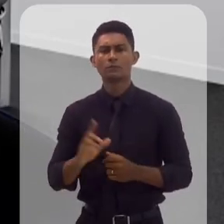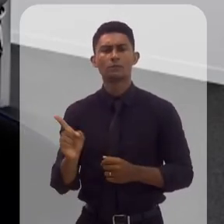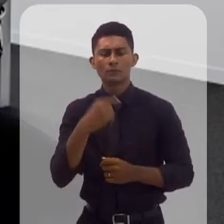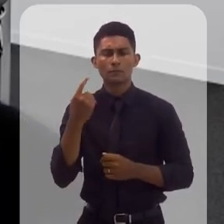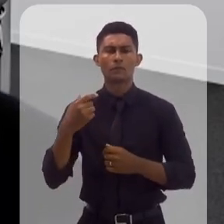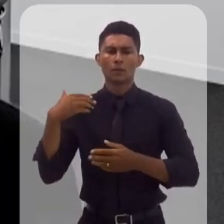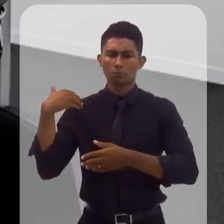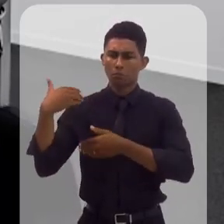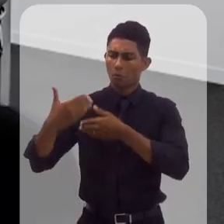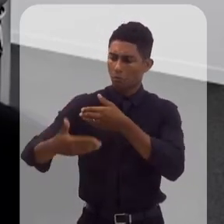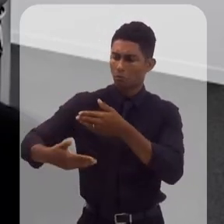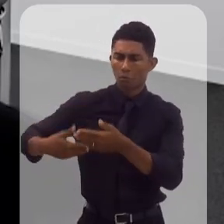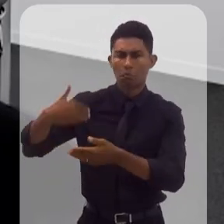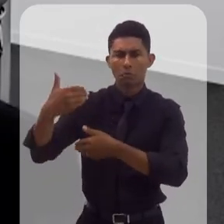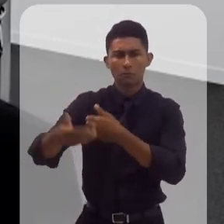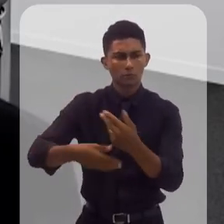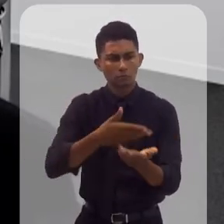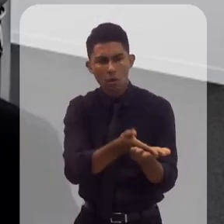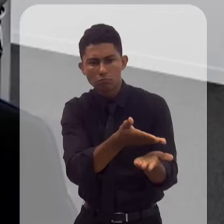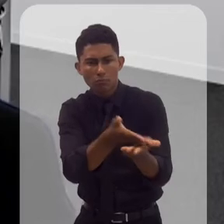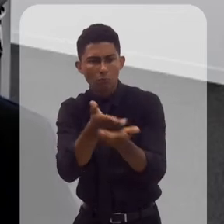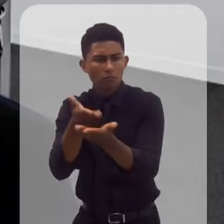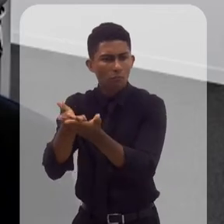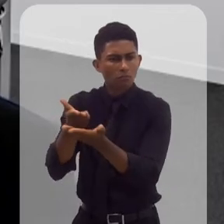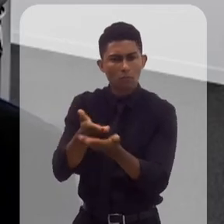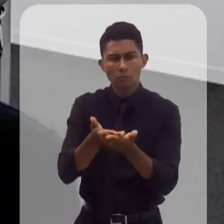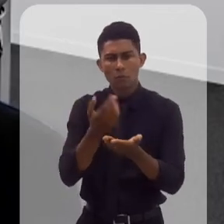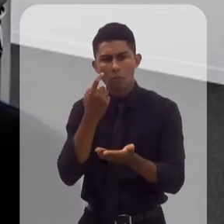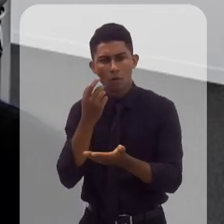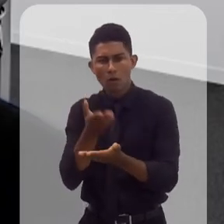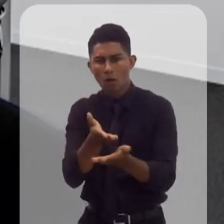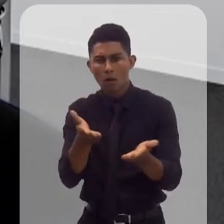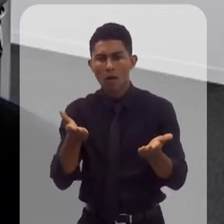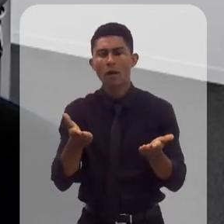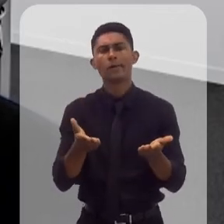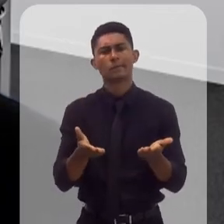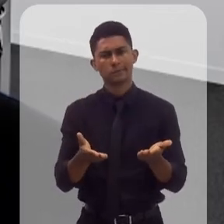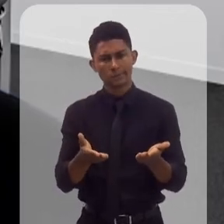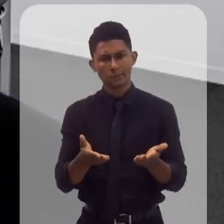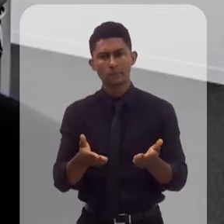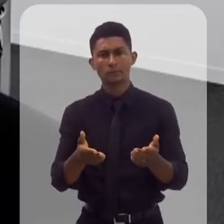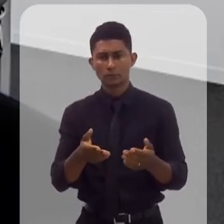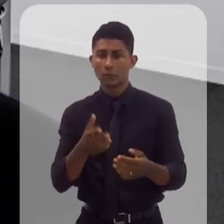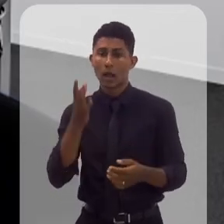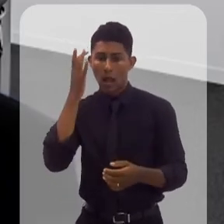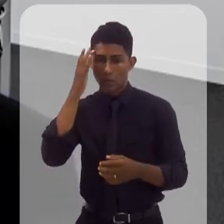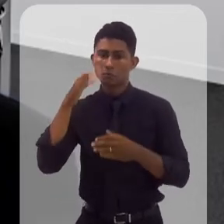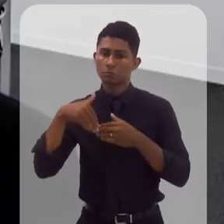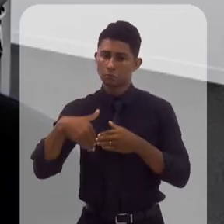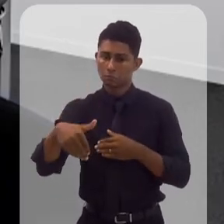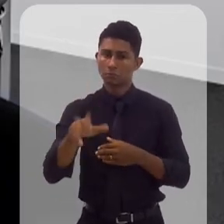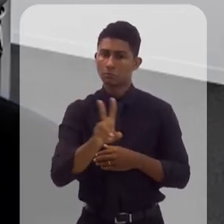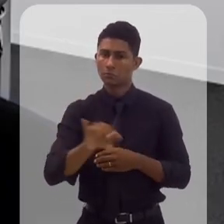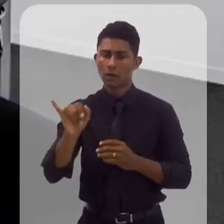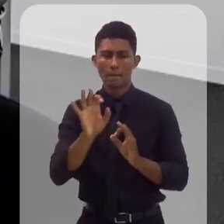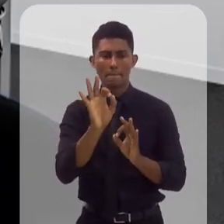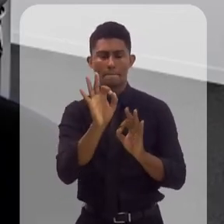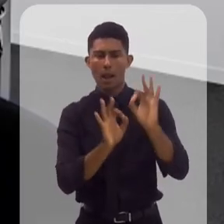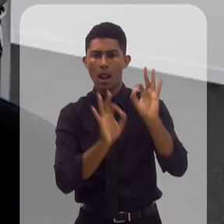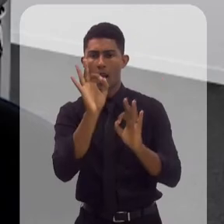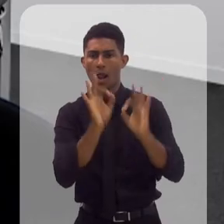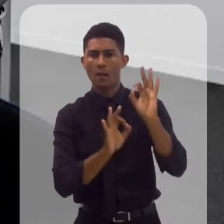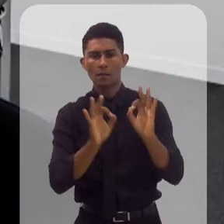gente continua estudando essa fonte, colocando ela como uma das fontes candidatas no planejamento